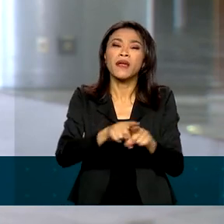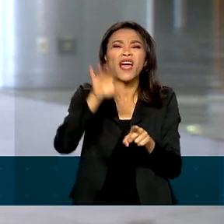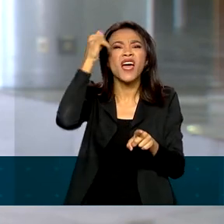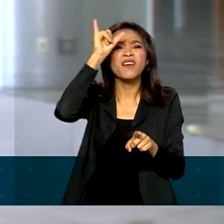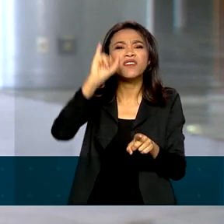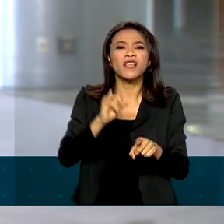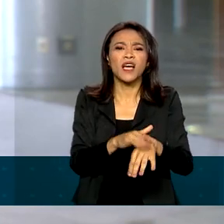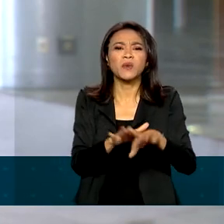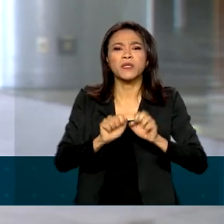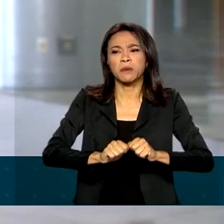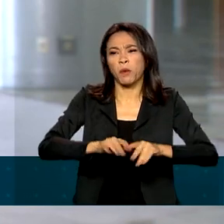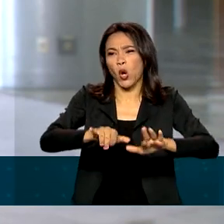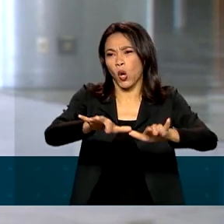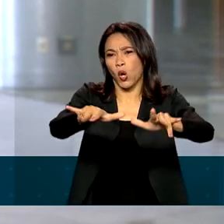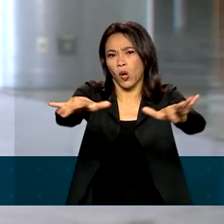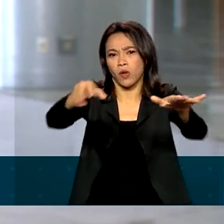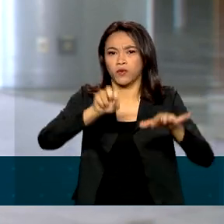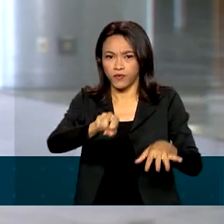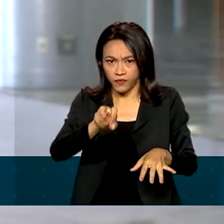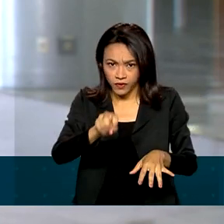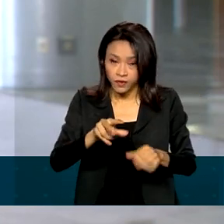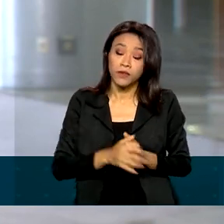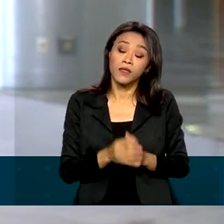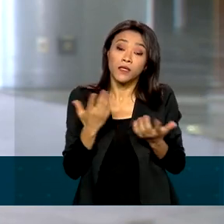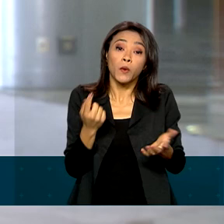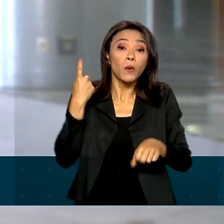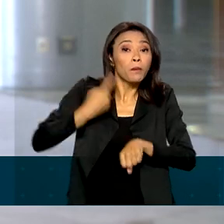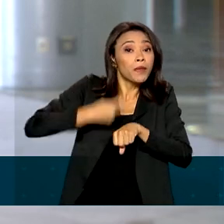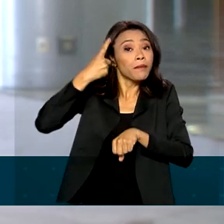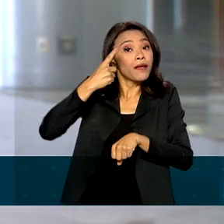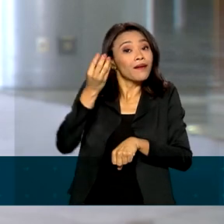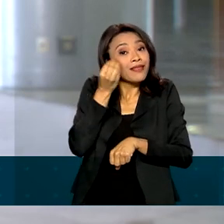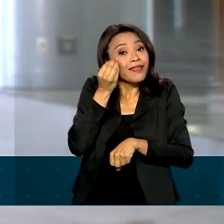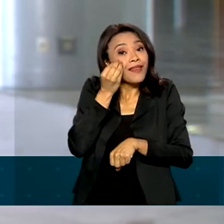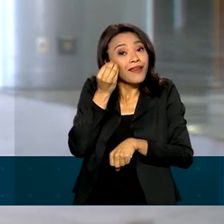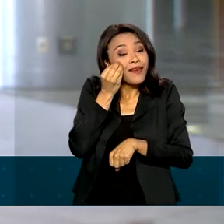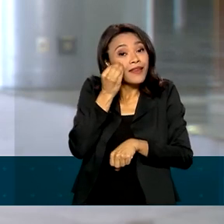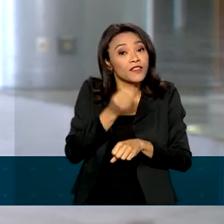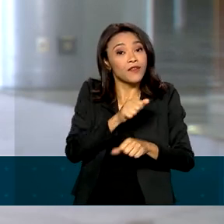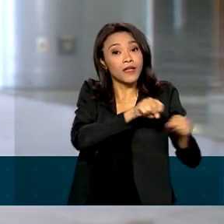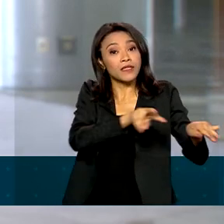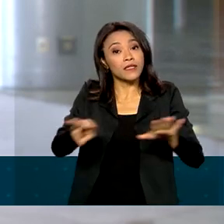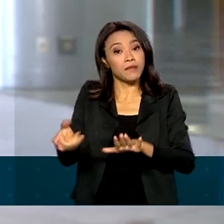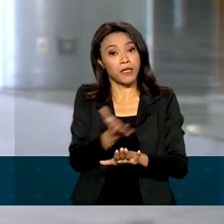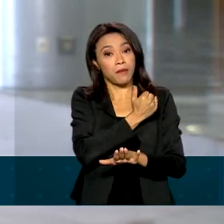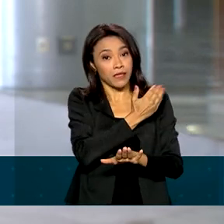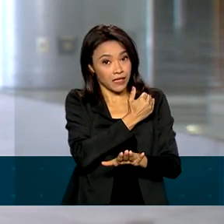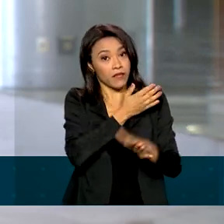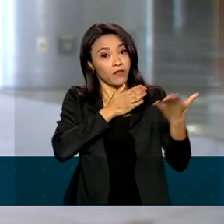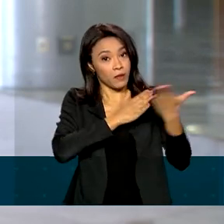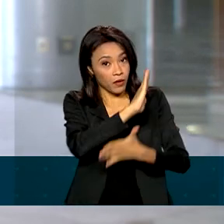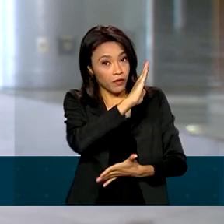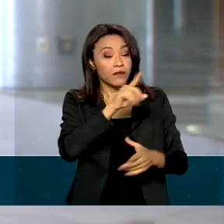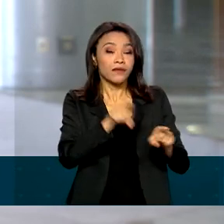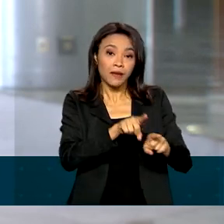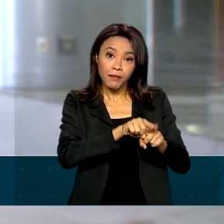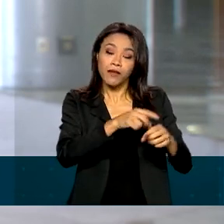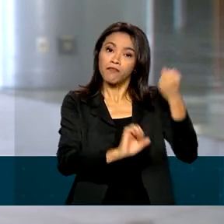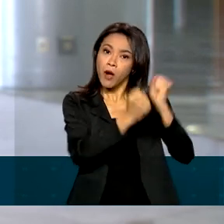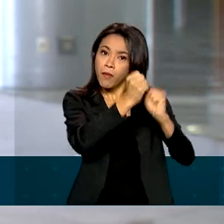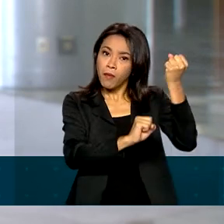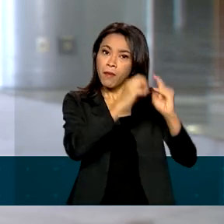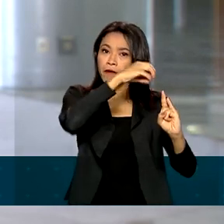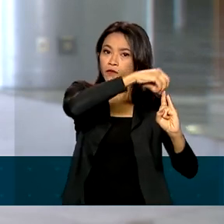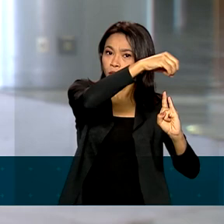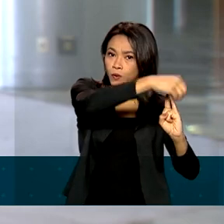proliferação, a contaminação do vírus, Lembrando que o primeiro teste foi aprovado na semana passada, também fabricado pela Fiocruz, só